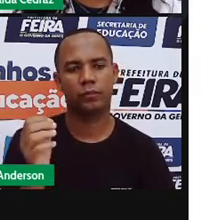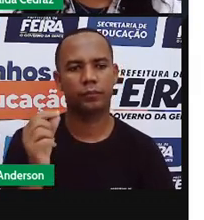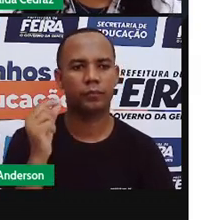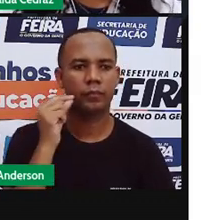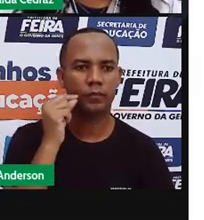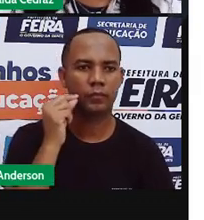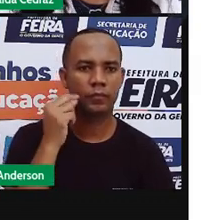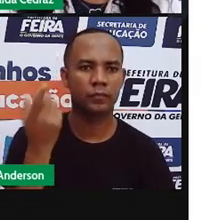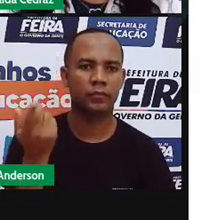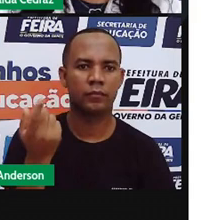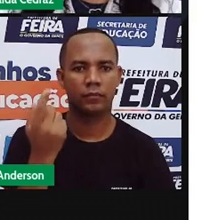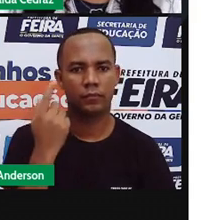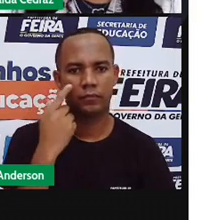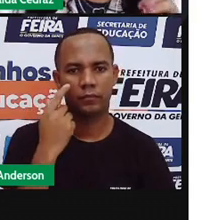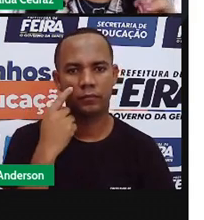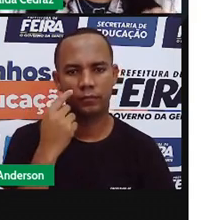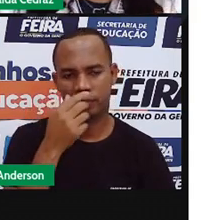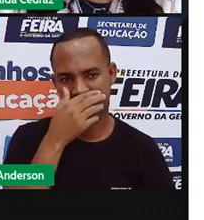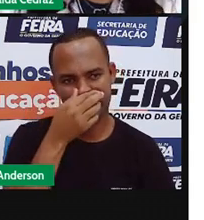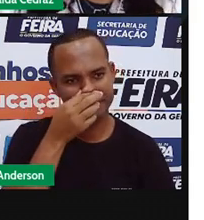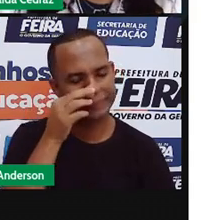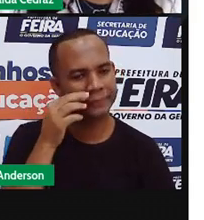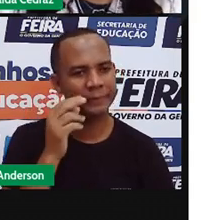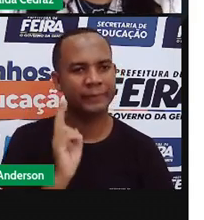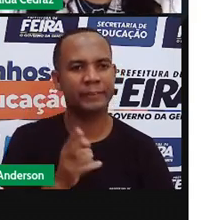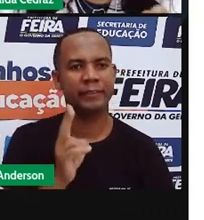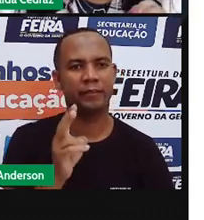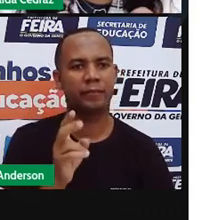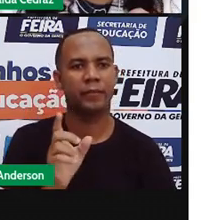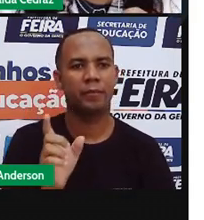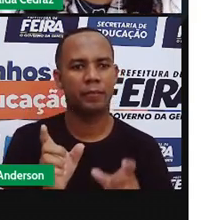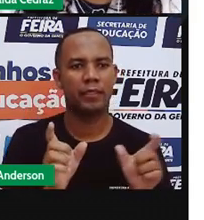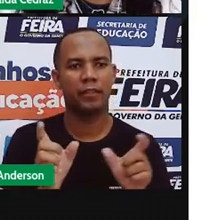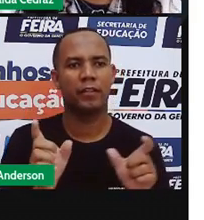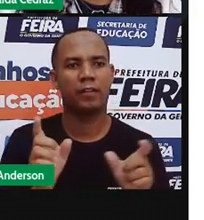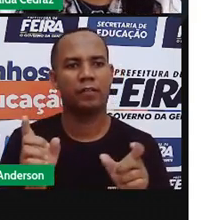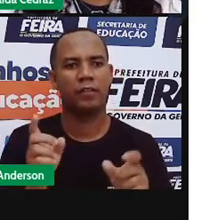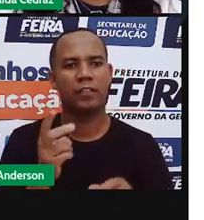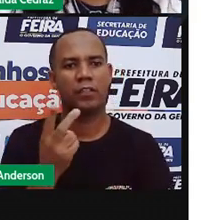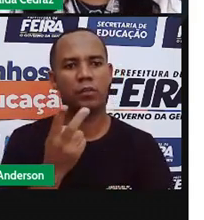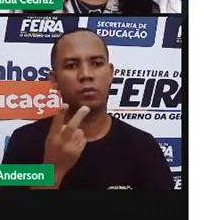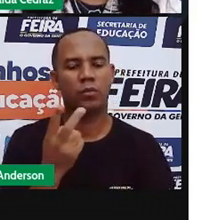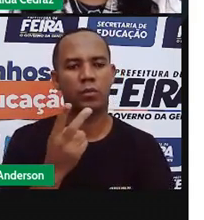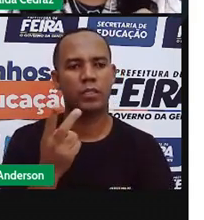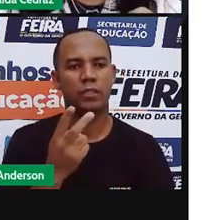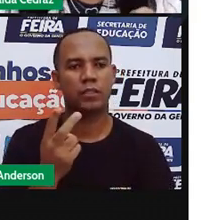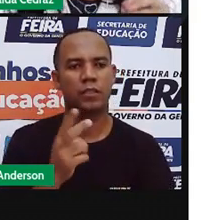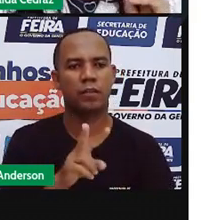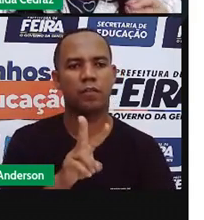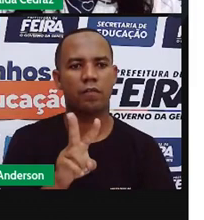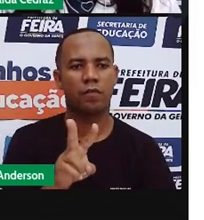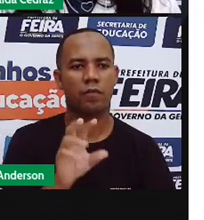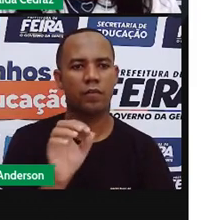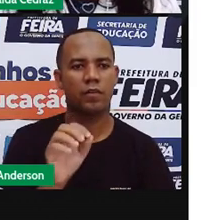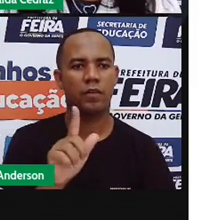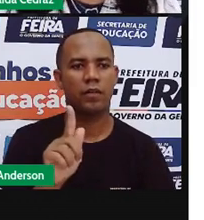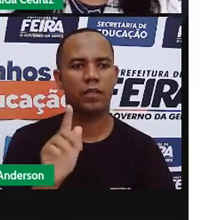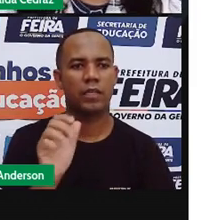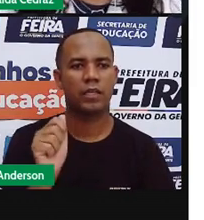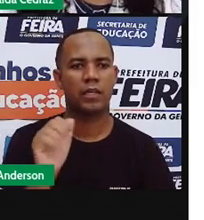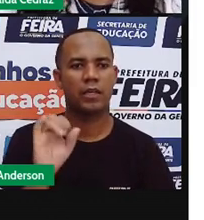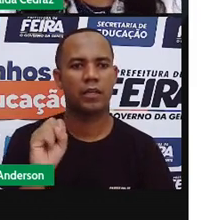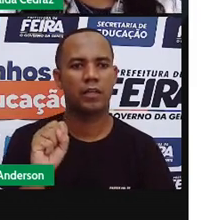Renato. No meio da palavra, se estiver entre duas vogais e um som forte,